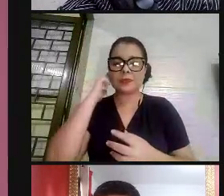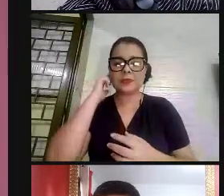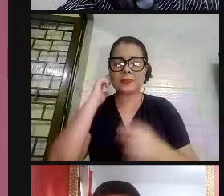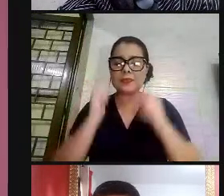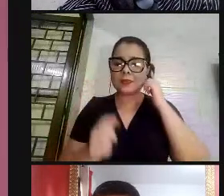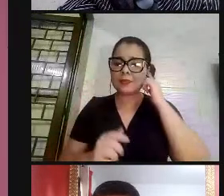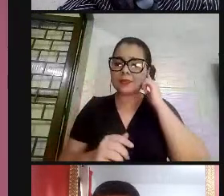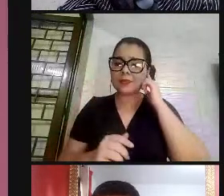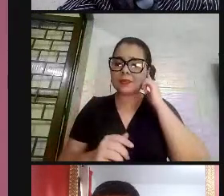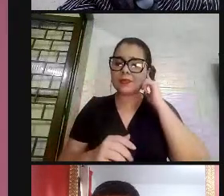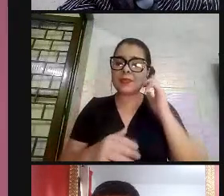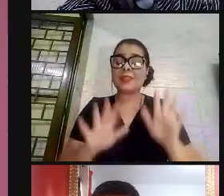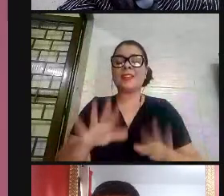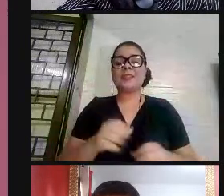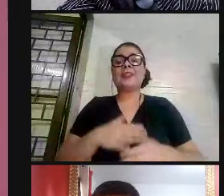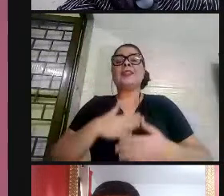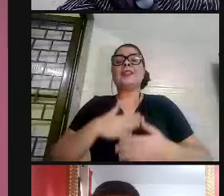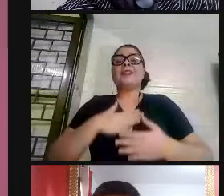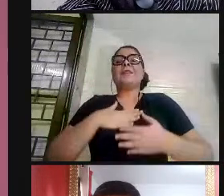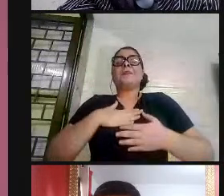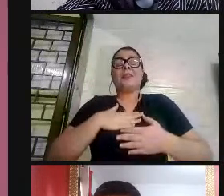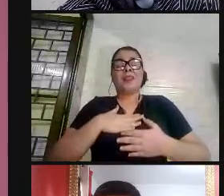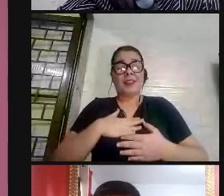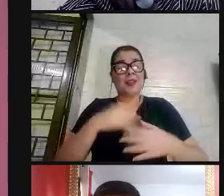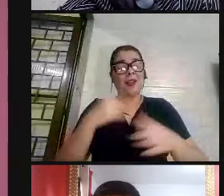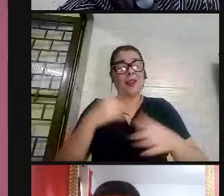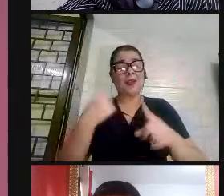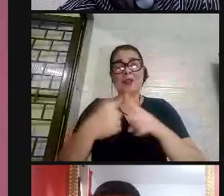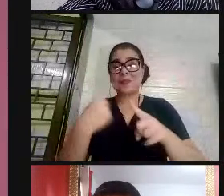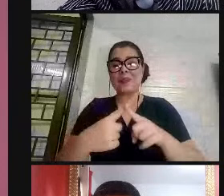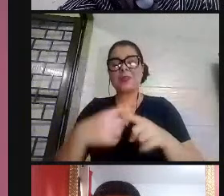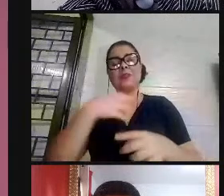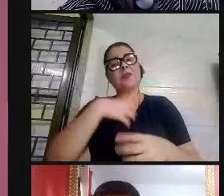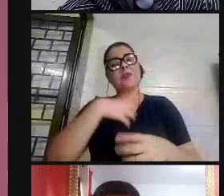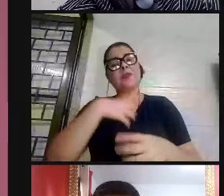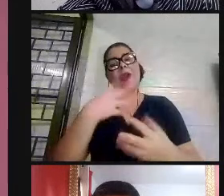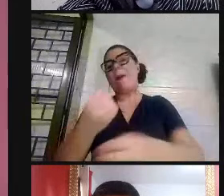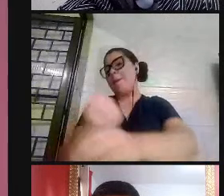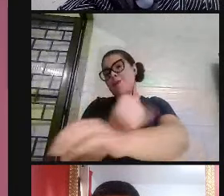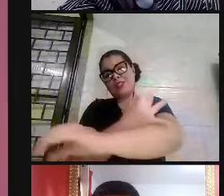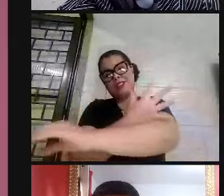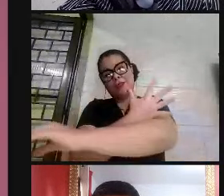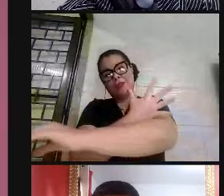Tem que respirar antes de falar, porque realmente é muito emocionante.